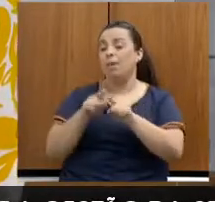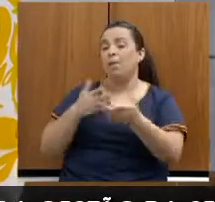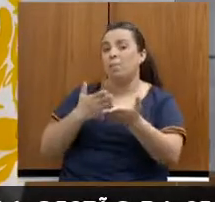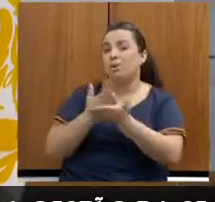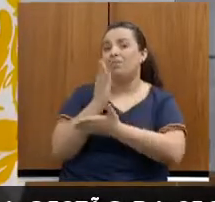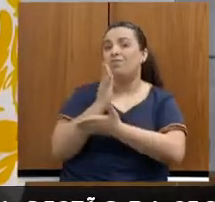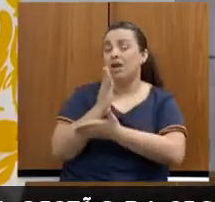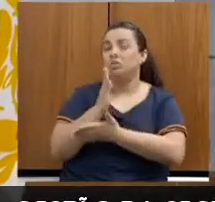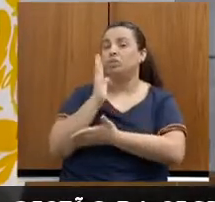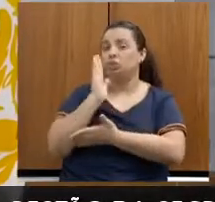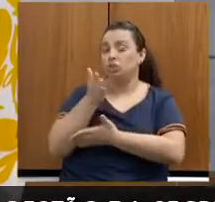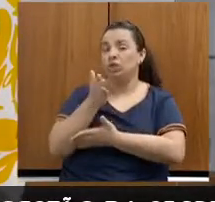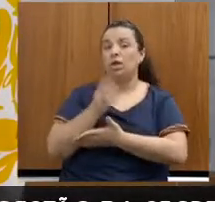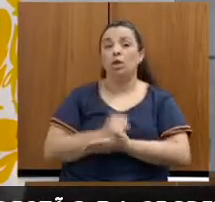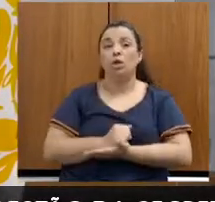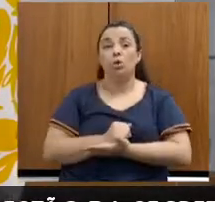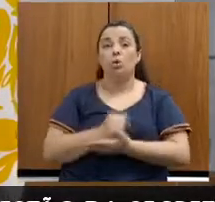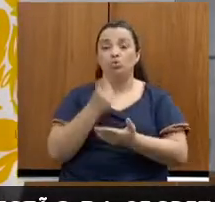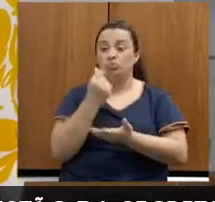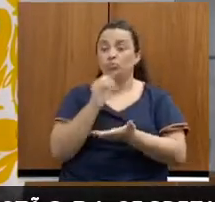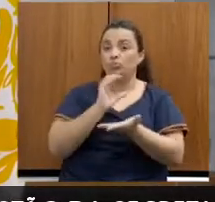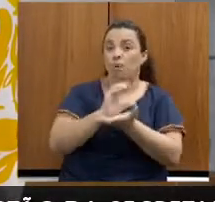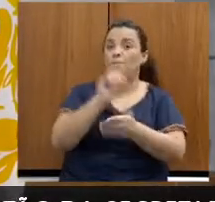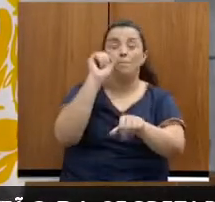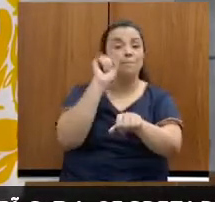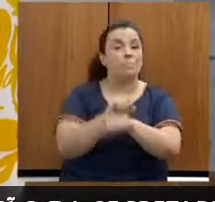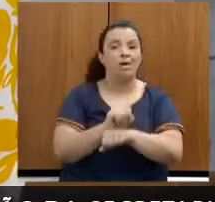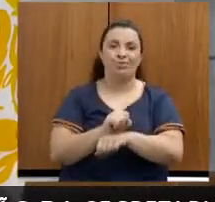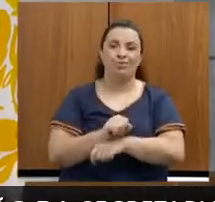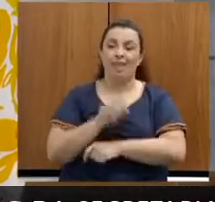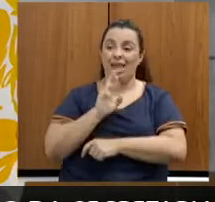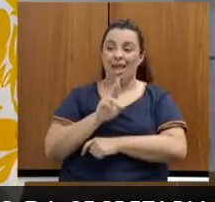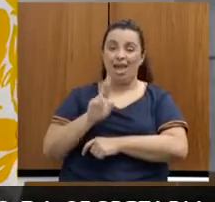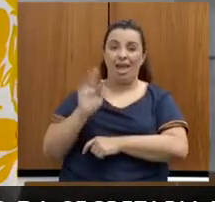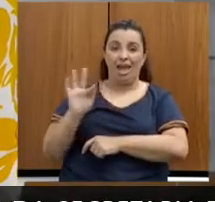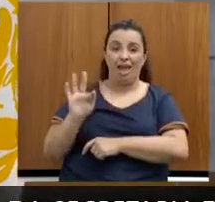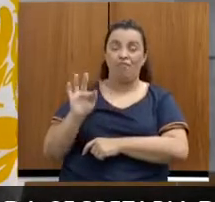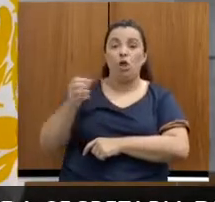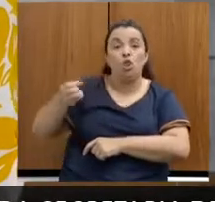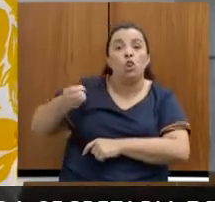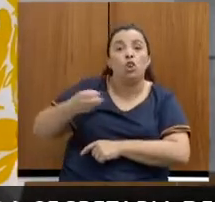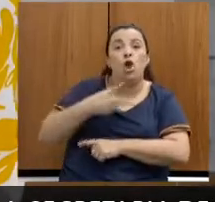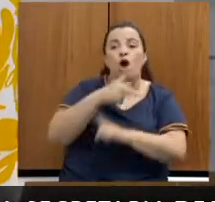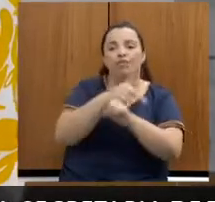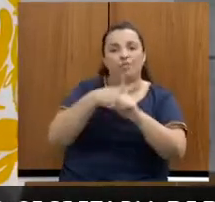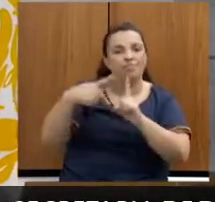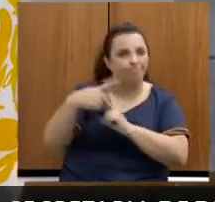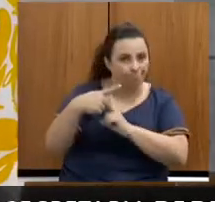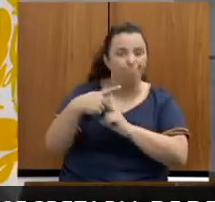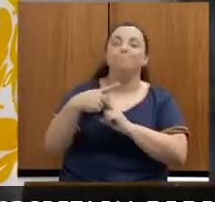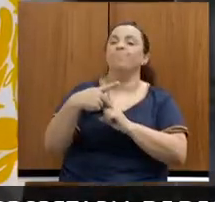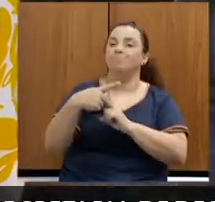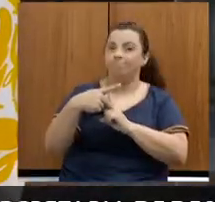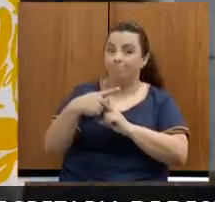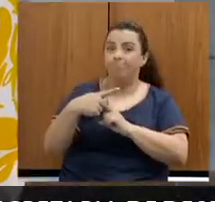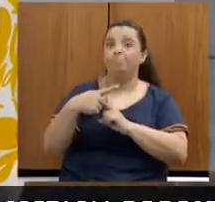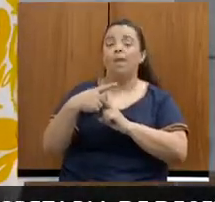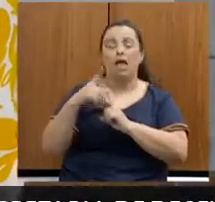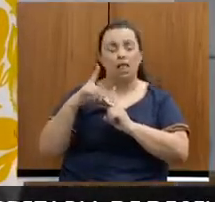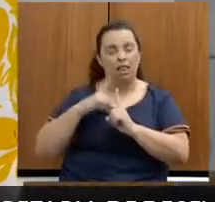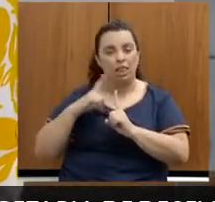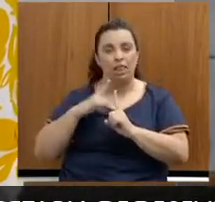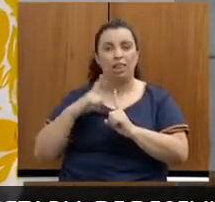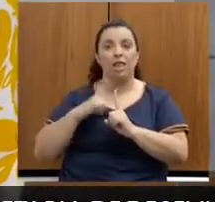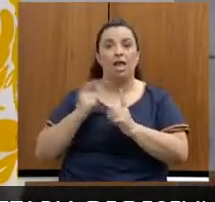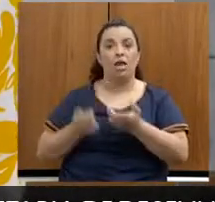congelamento dos investimentos. O regime de recuperação fiscal traz nova reforma da Previdência, traz teto dos investimentos,